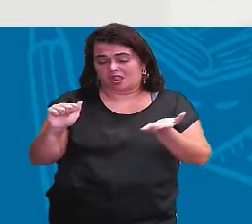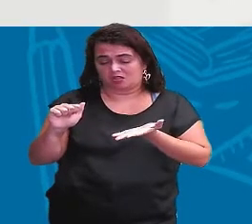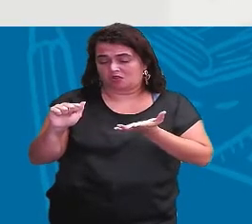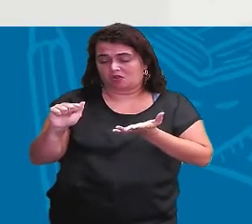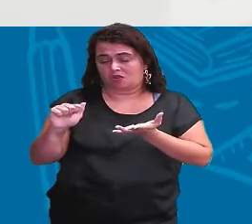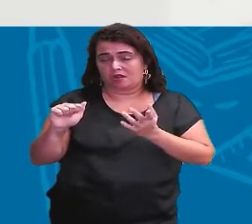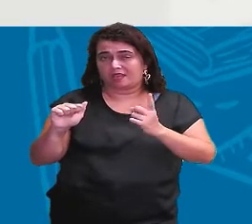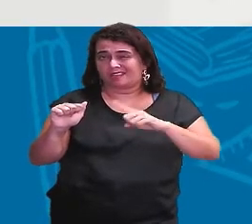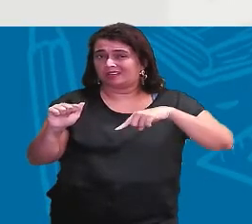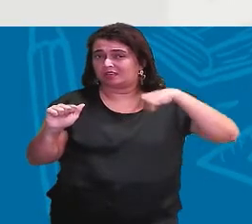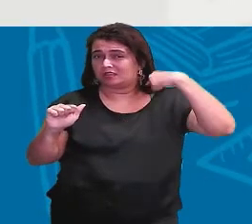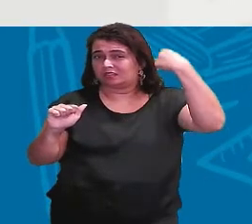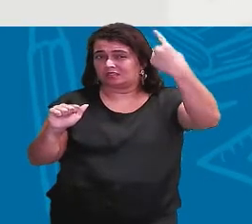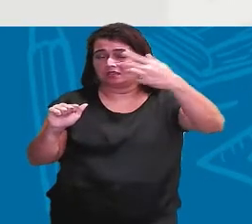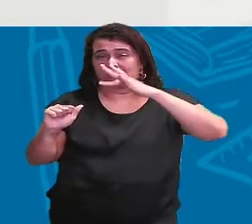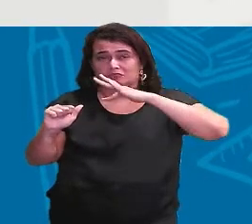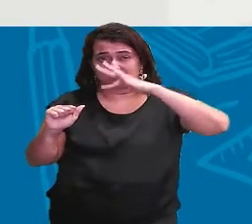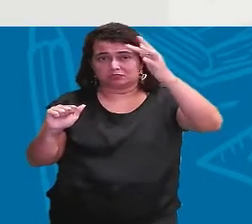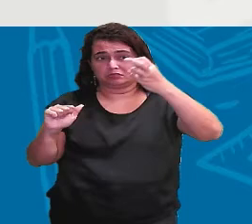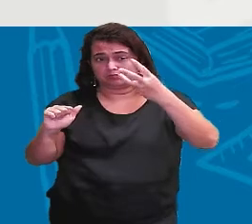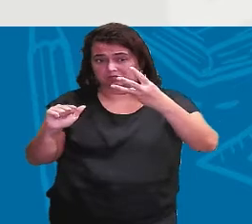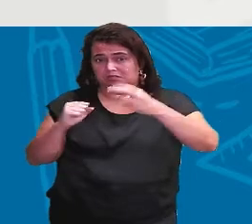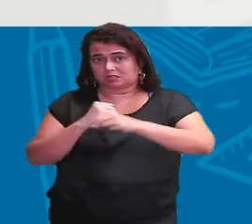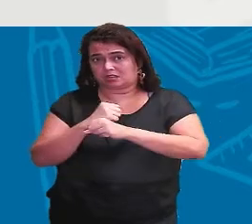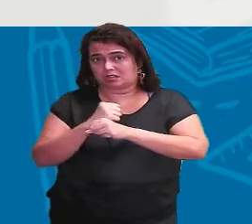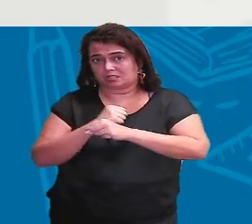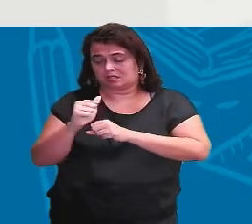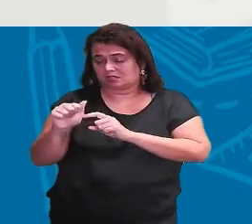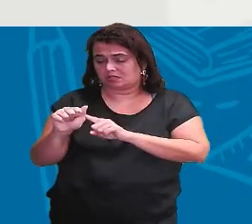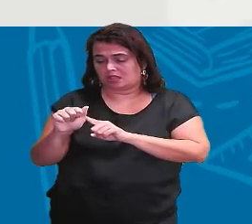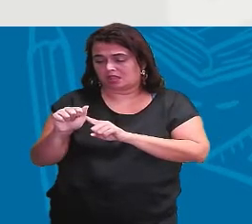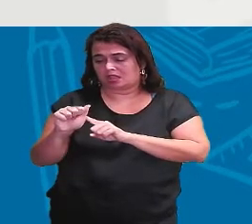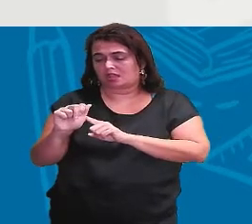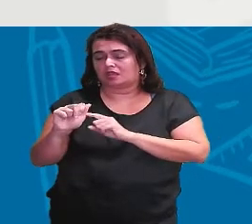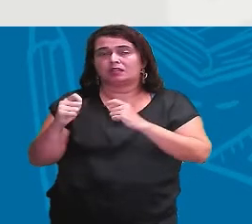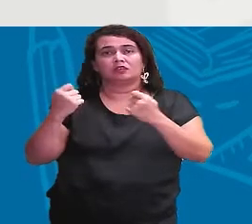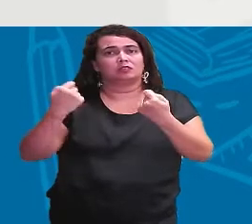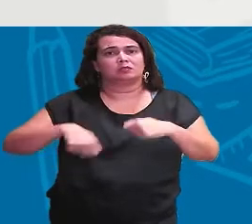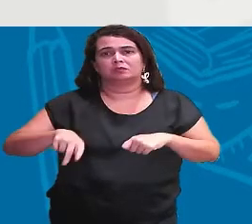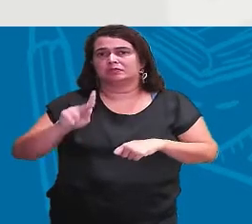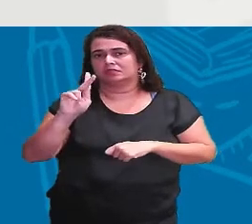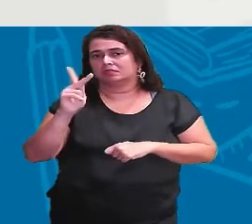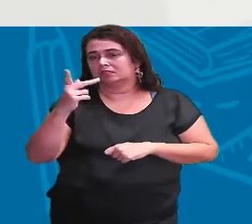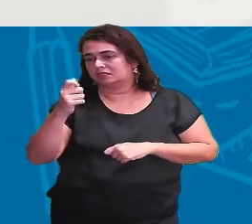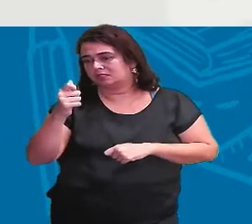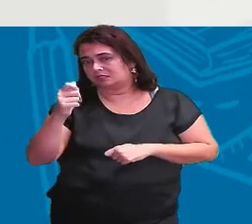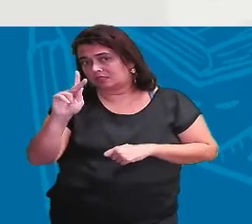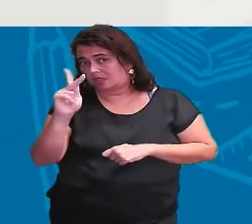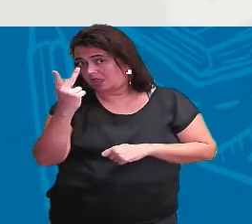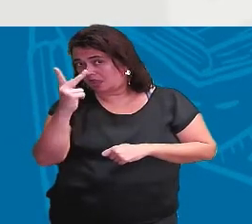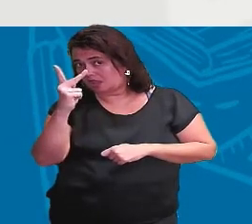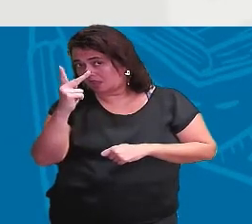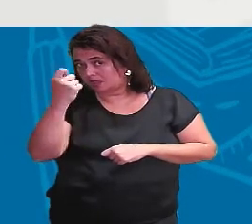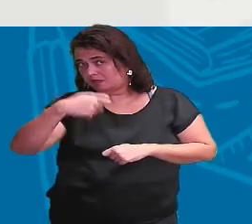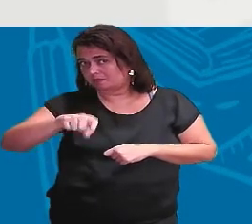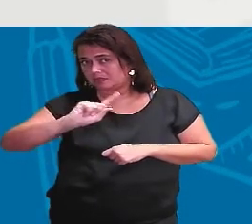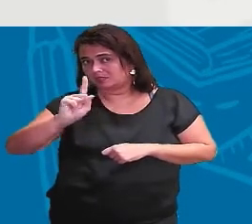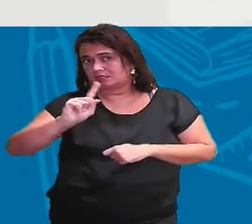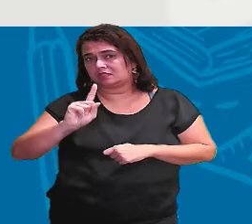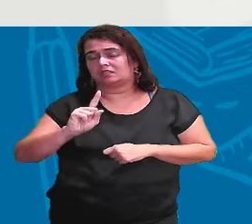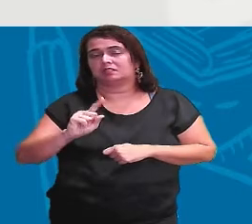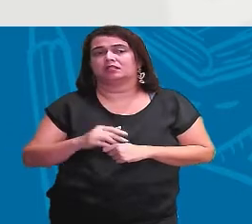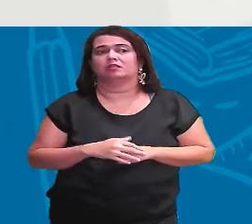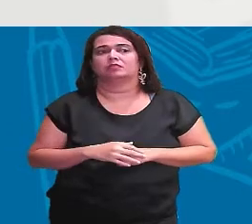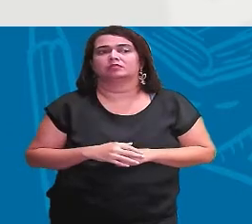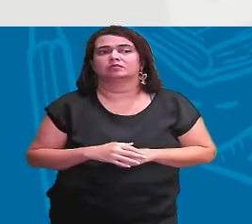algo que vai acontecer no futuro. Portanto, a gente coloca esse A sem o H. Só que fosse algo que já tivesse acontecido, esse A,